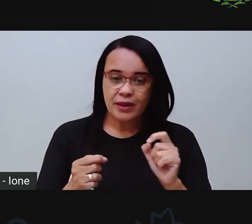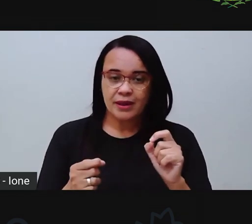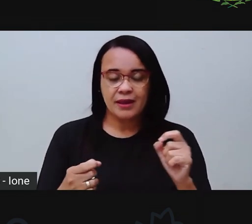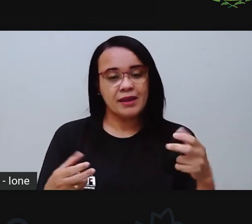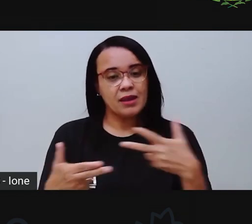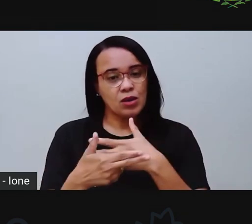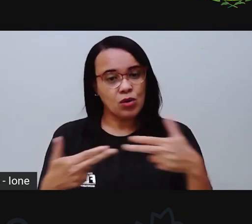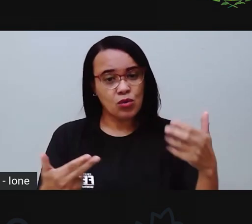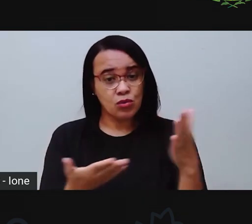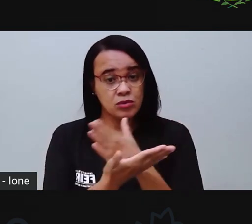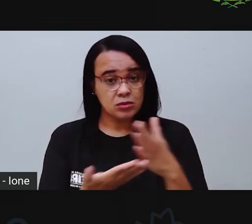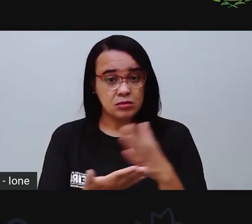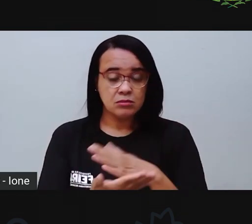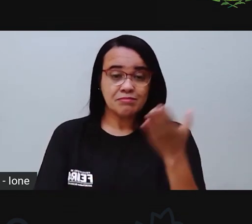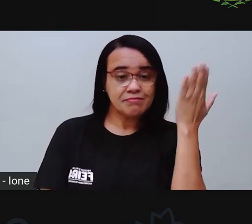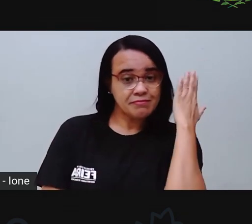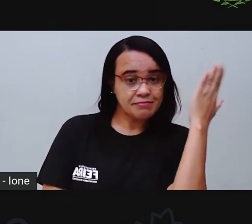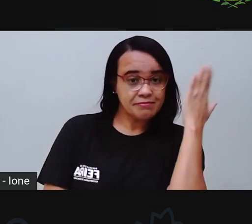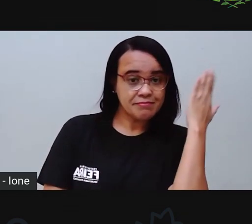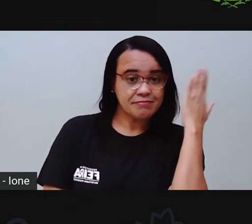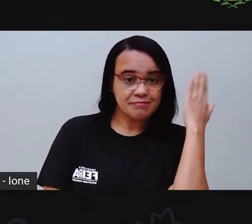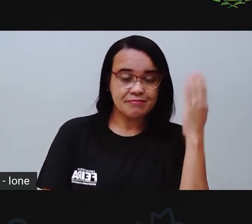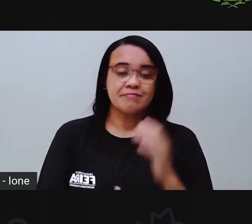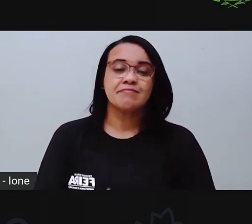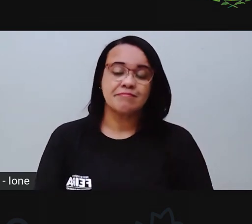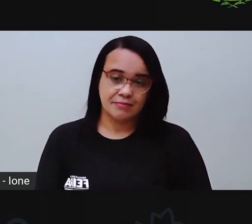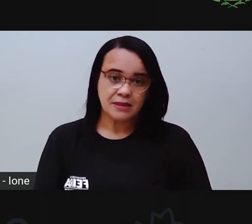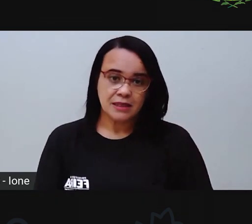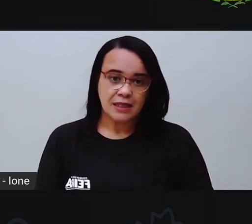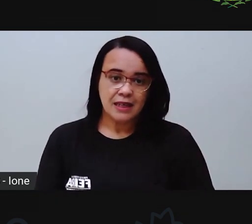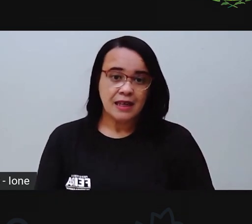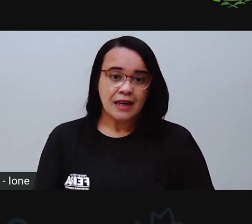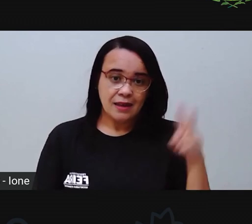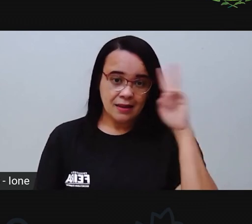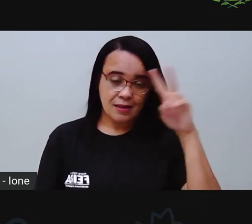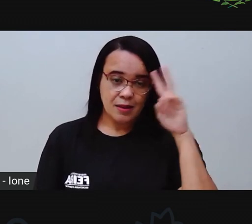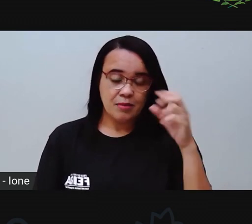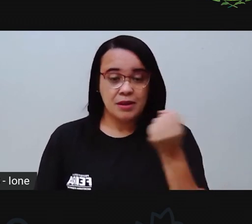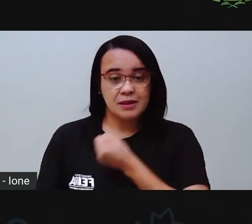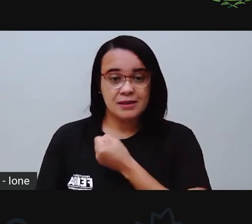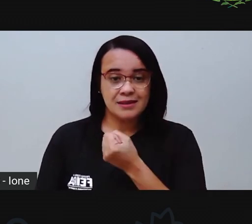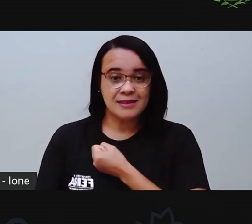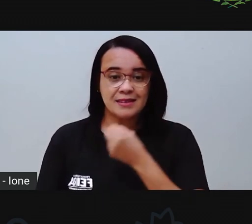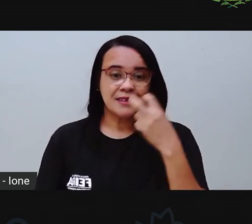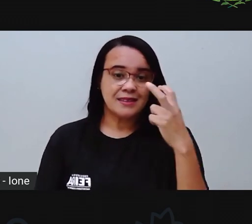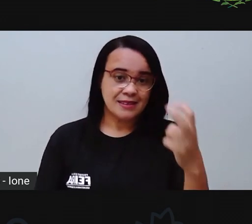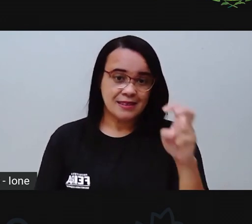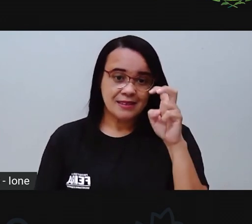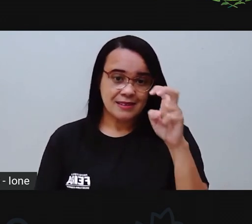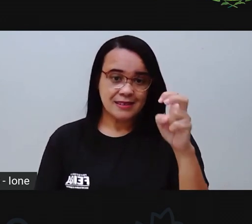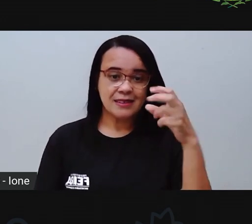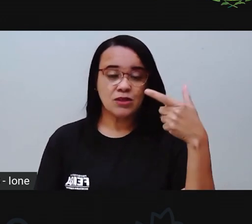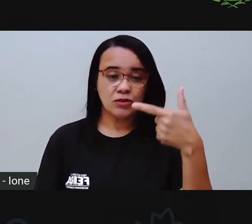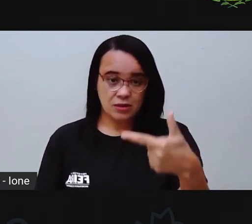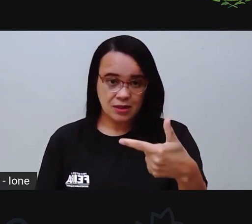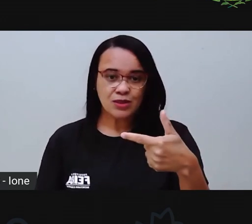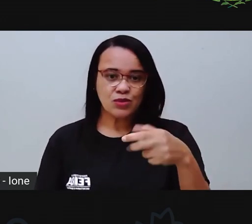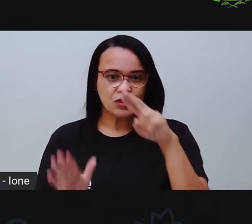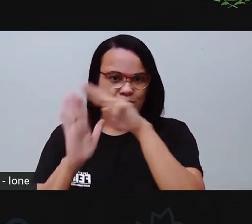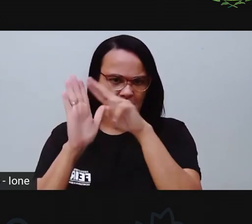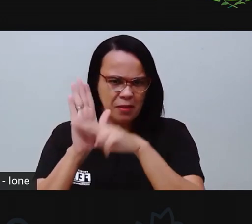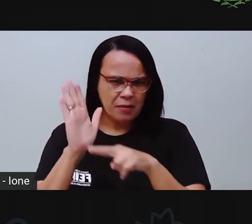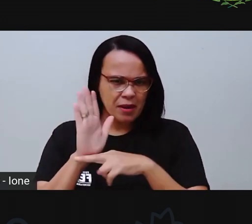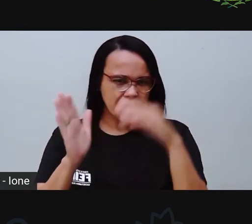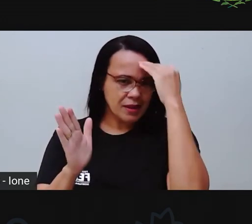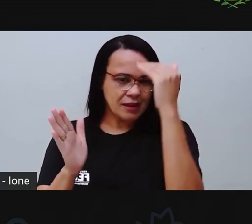vimos na aula anterior, né? Na aula de número 52, sobre a rotina. Então, nós vimos a nossa rotina e agora a